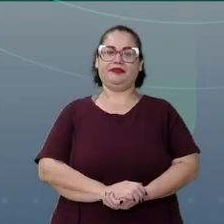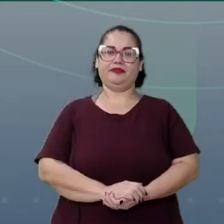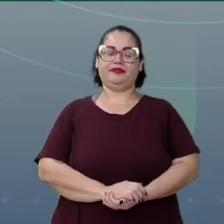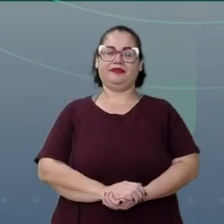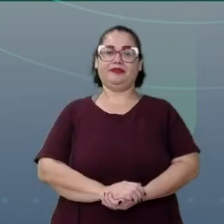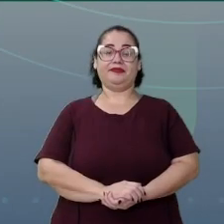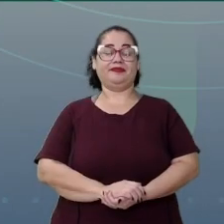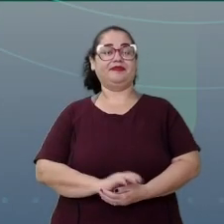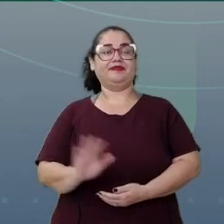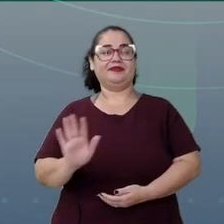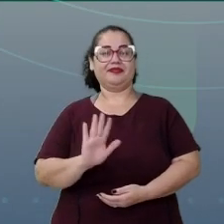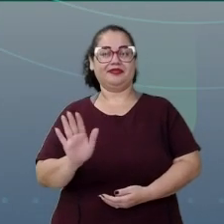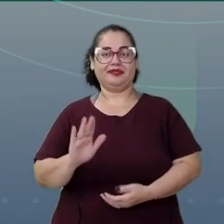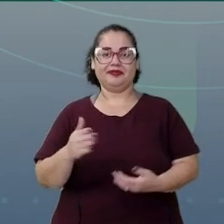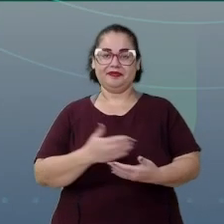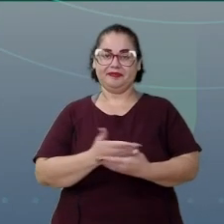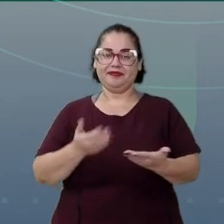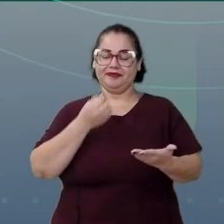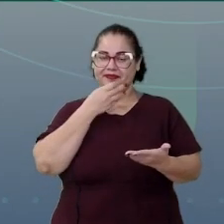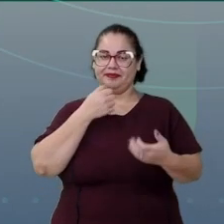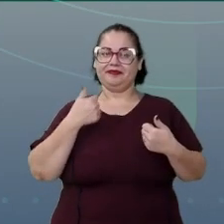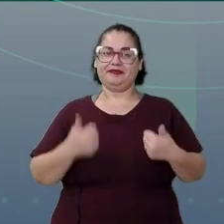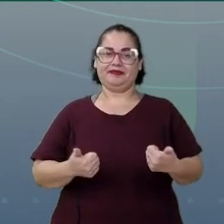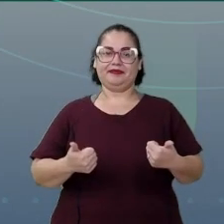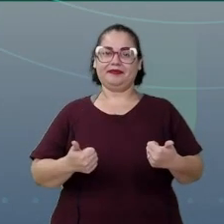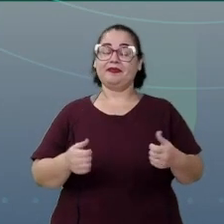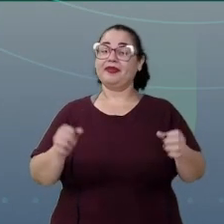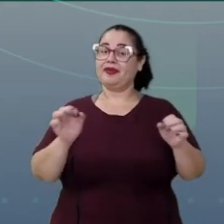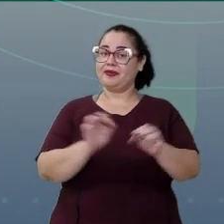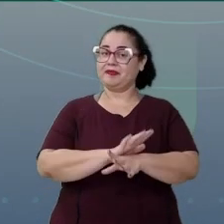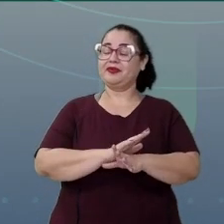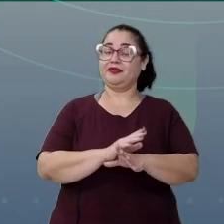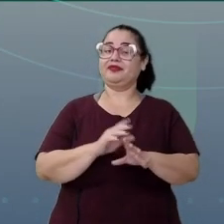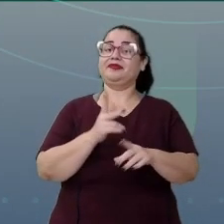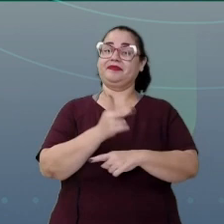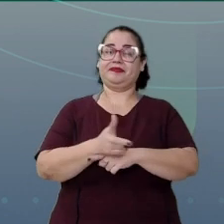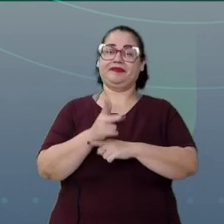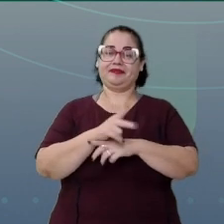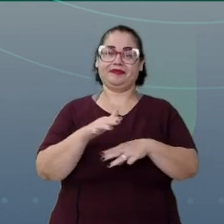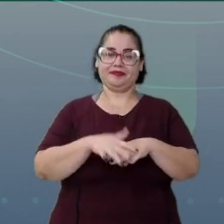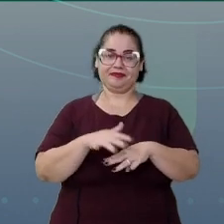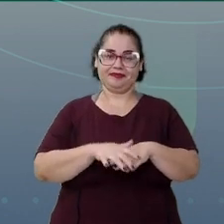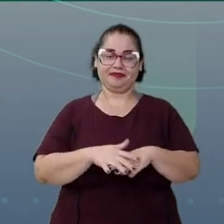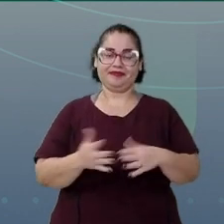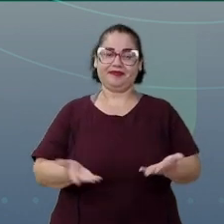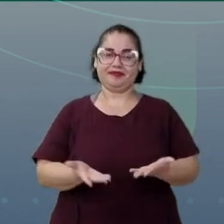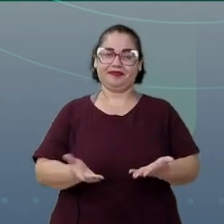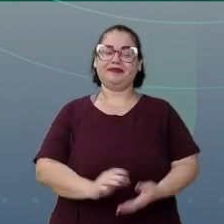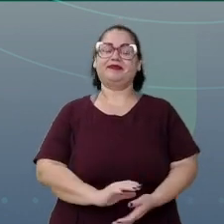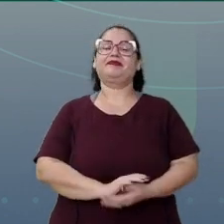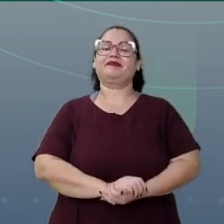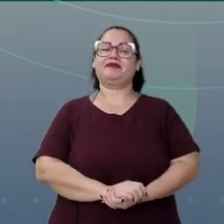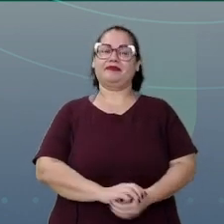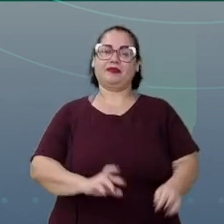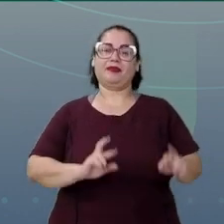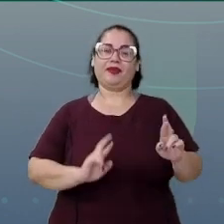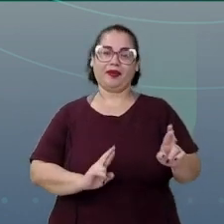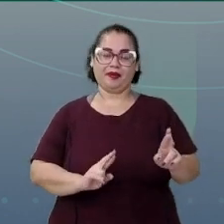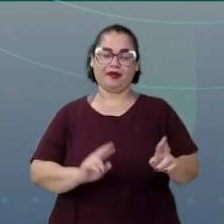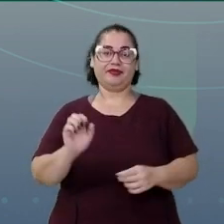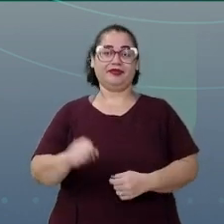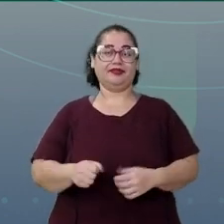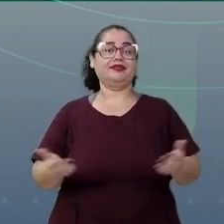E aí, galerinha, tudo bem? Prontos para mais uma videoaula de matemática? Eu espero que sim,